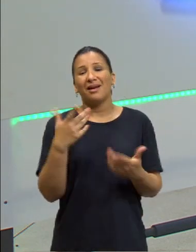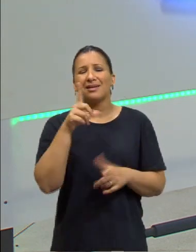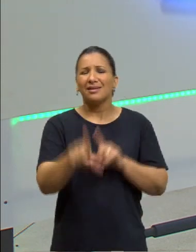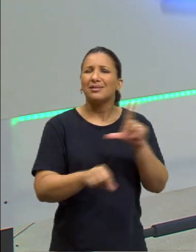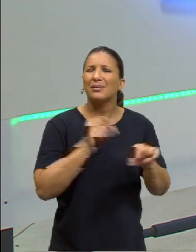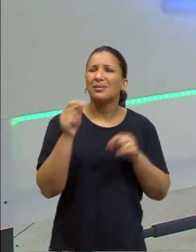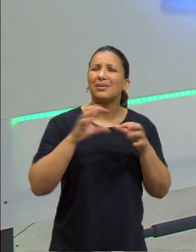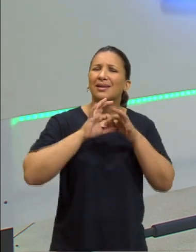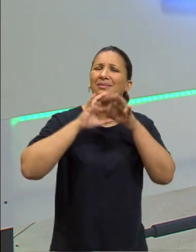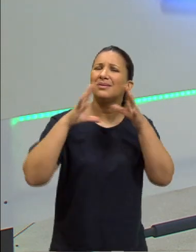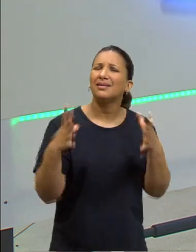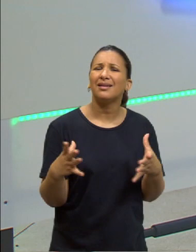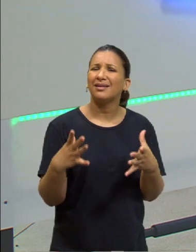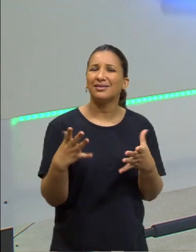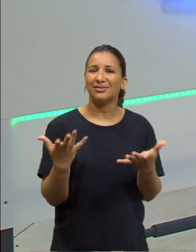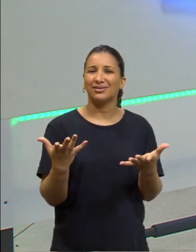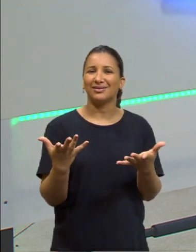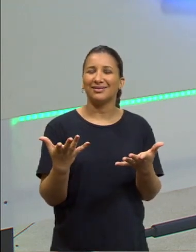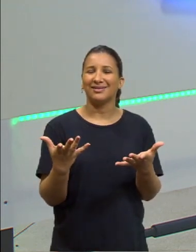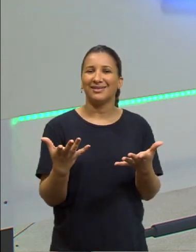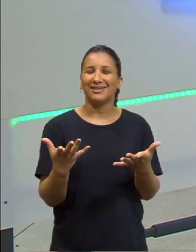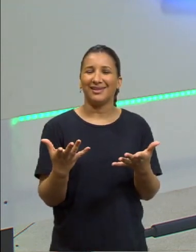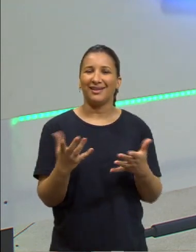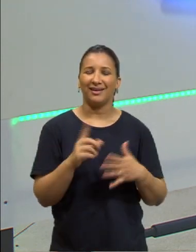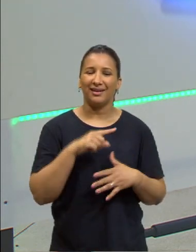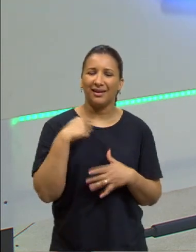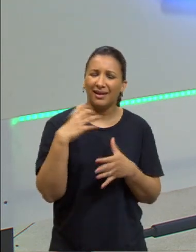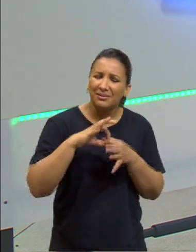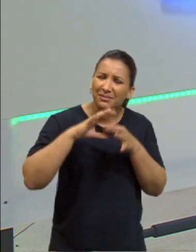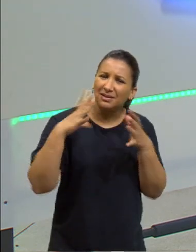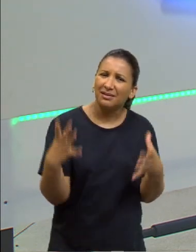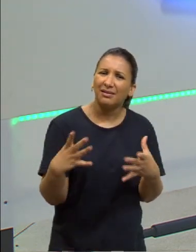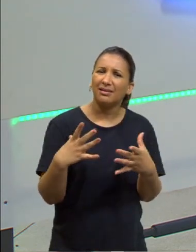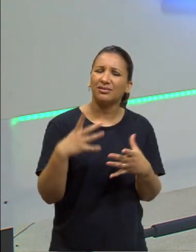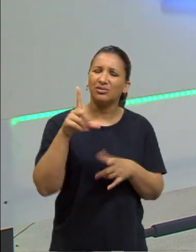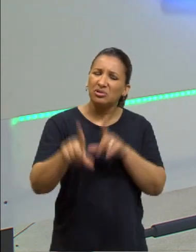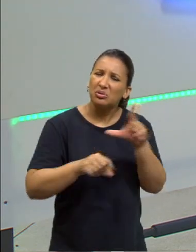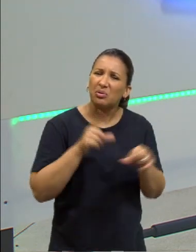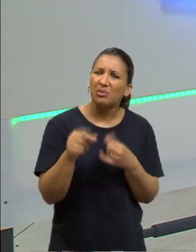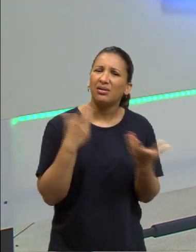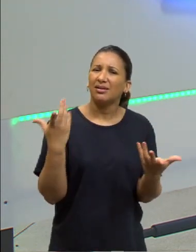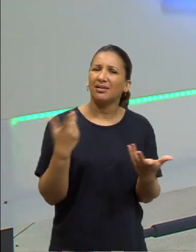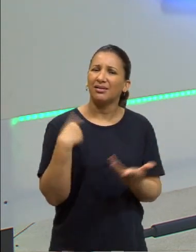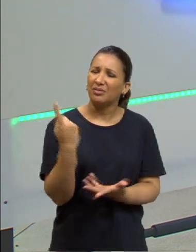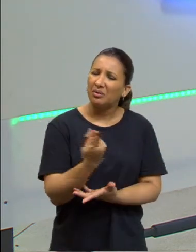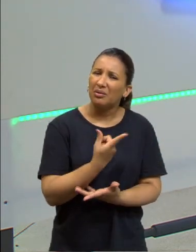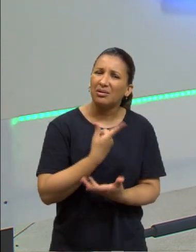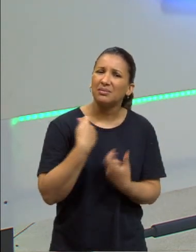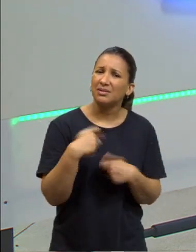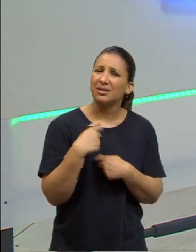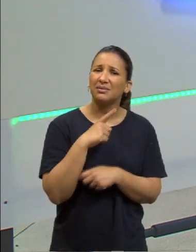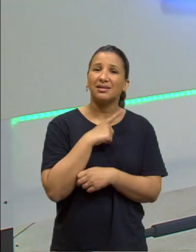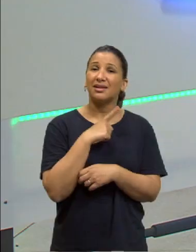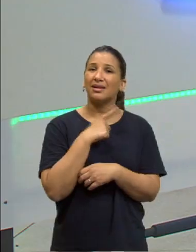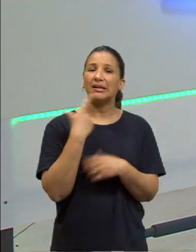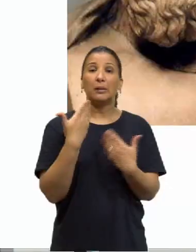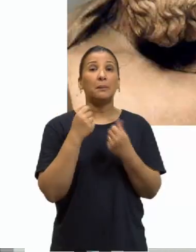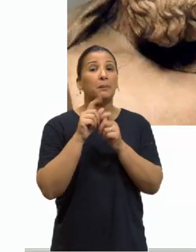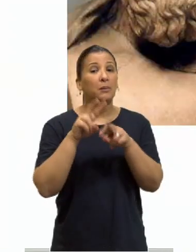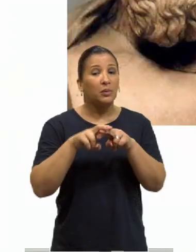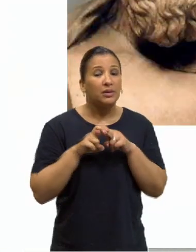liberdade? E o Sartre, professor, que nos falava de liberdade, escolha, cadê? Então, por isso, nós temos que entender